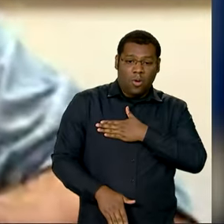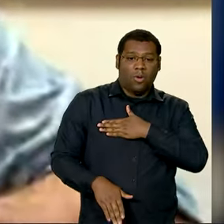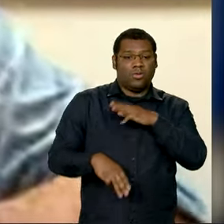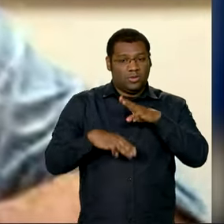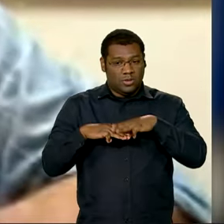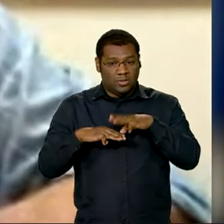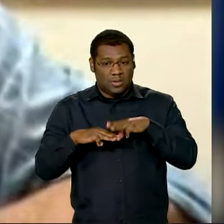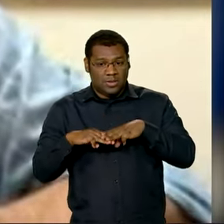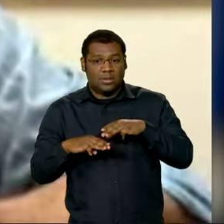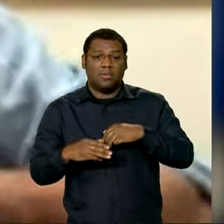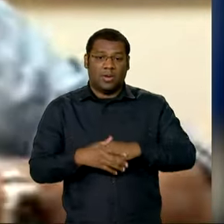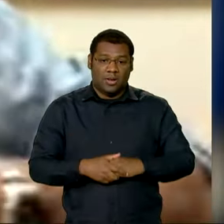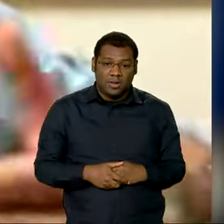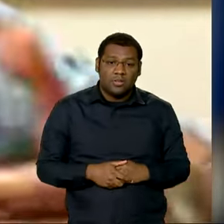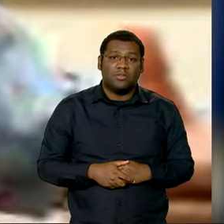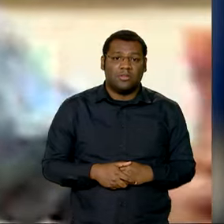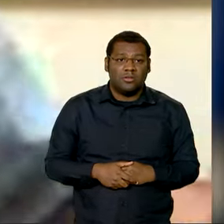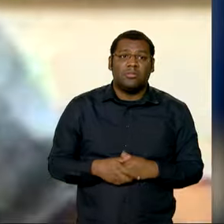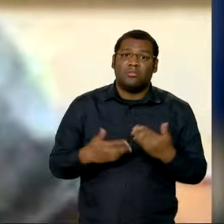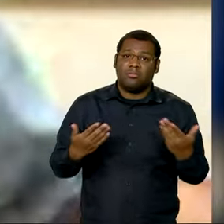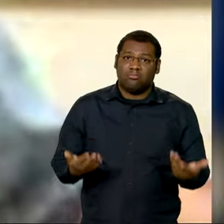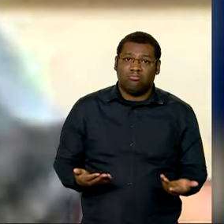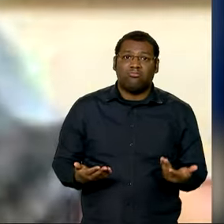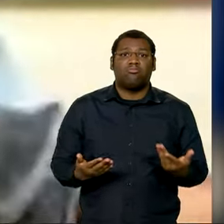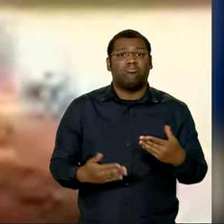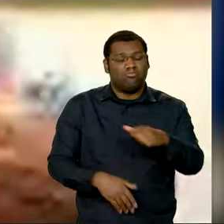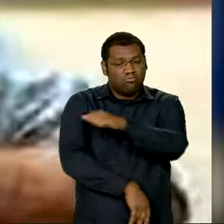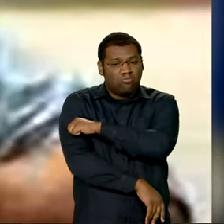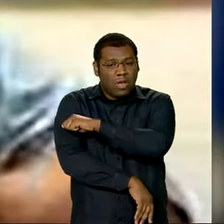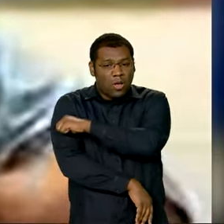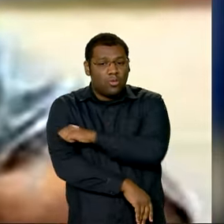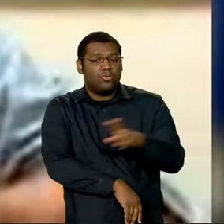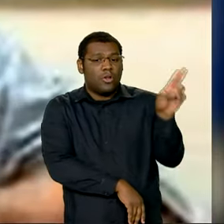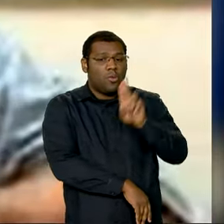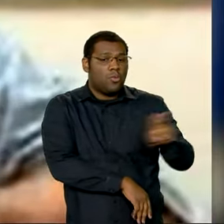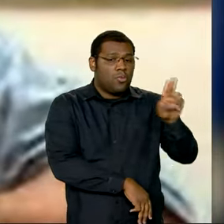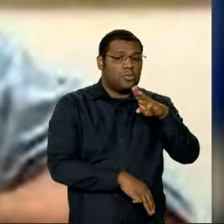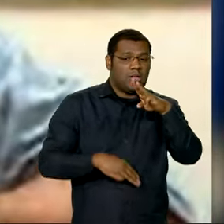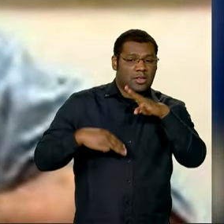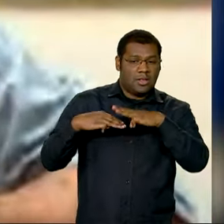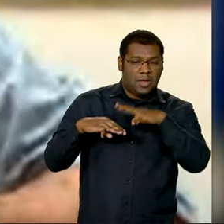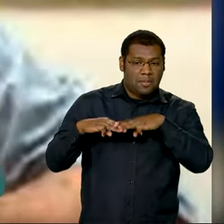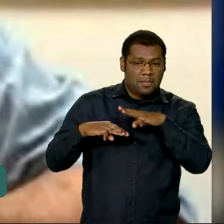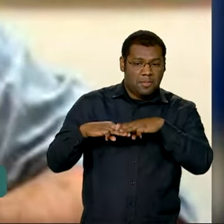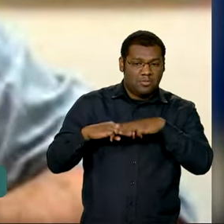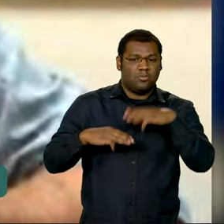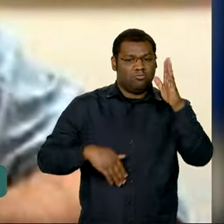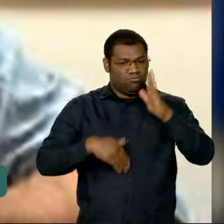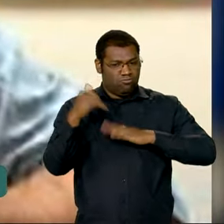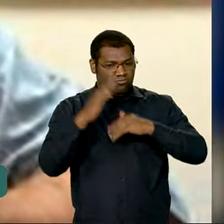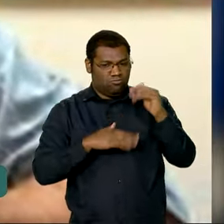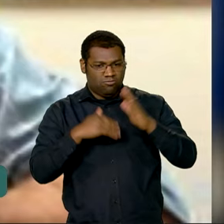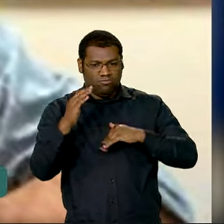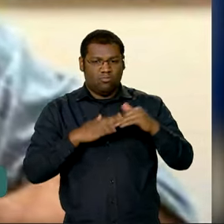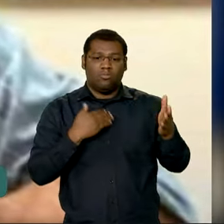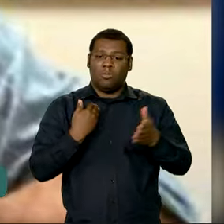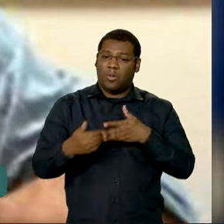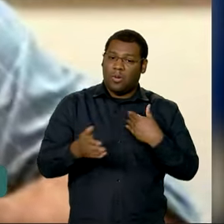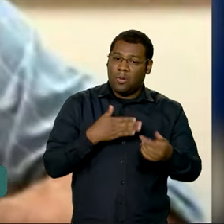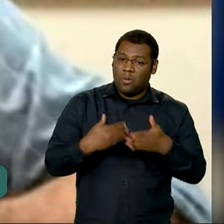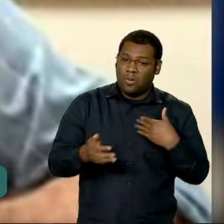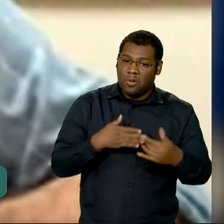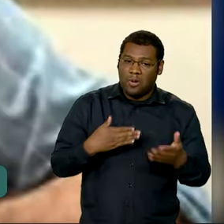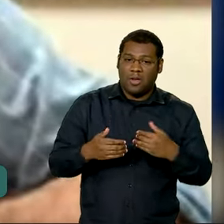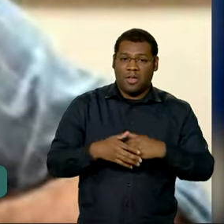-la, que sejam capacitados para utilizá em qualquer profissão. É uma condição essencial para que a gente consiga passar